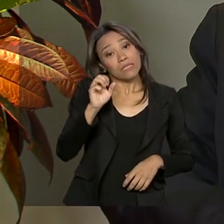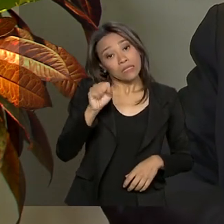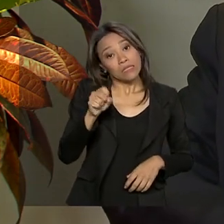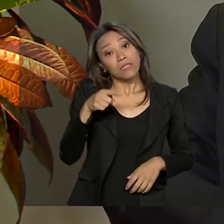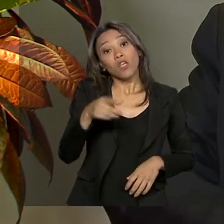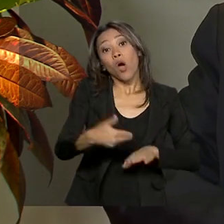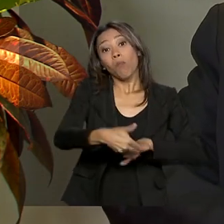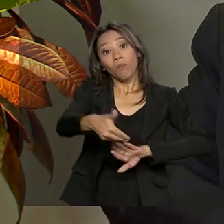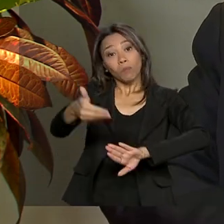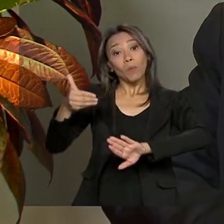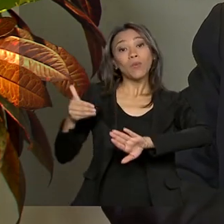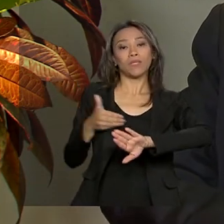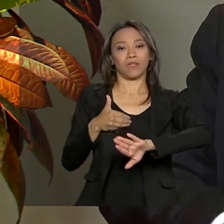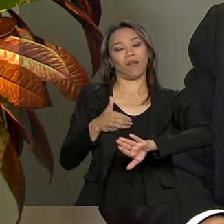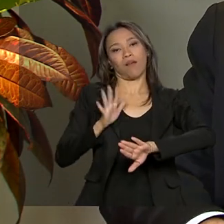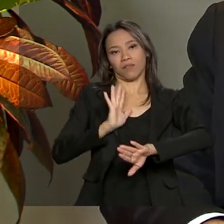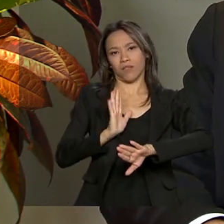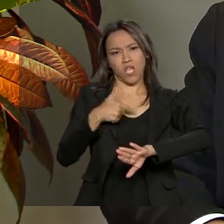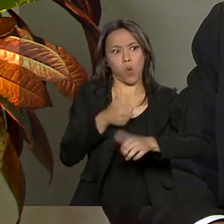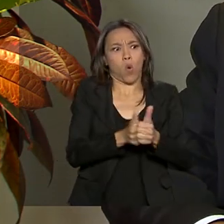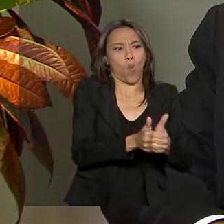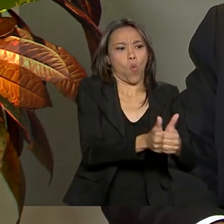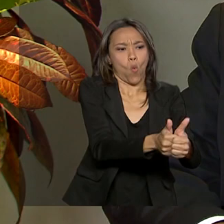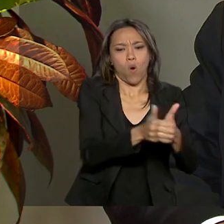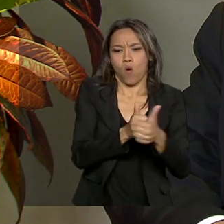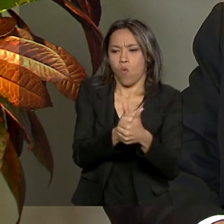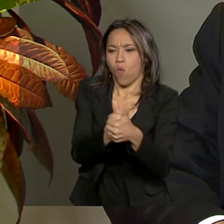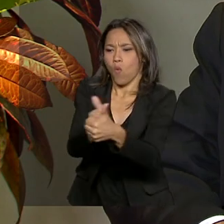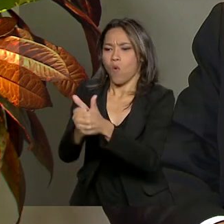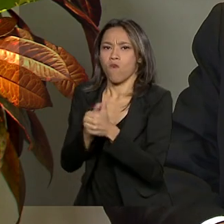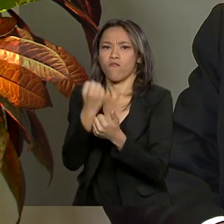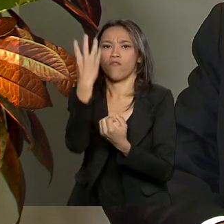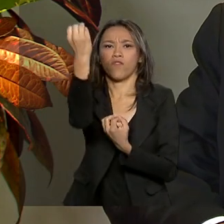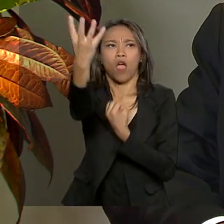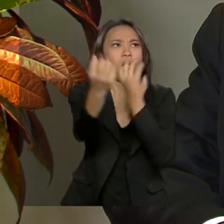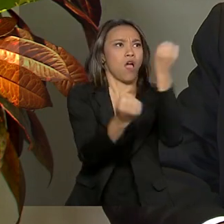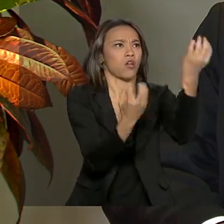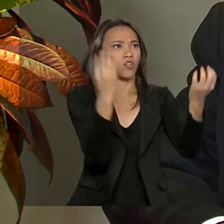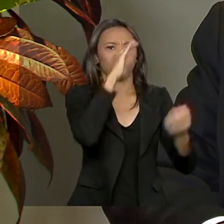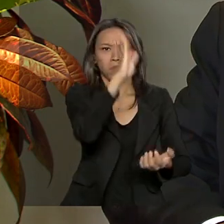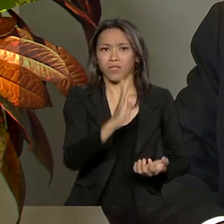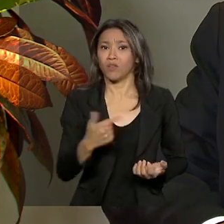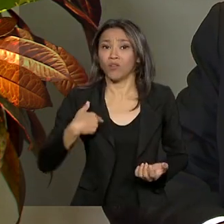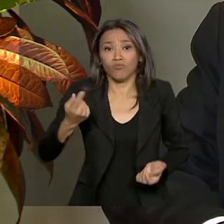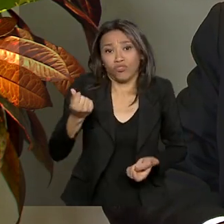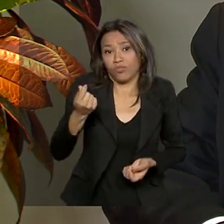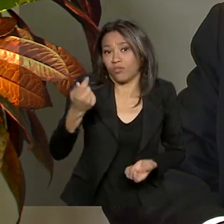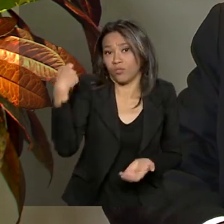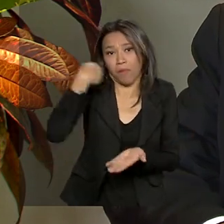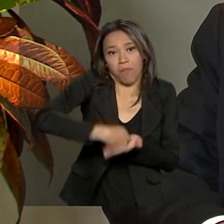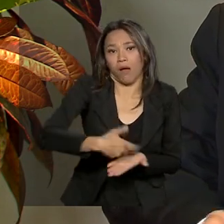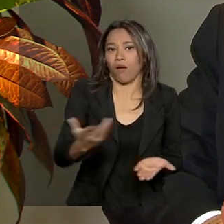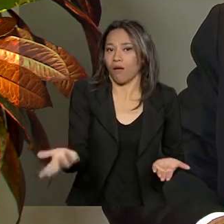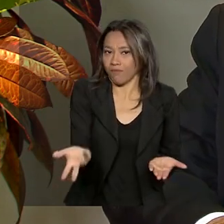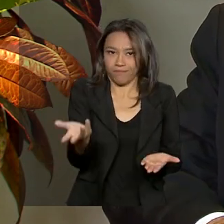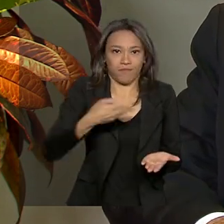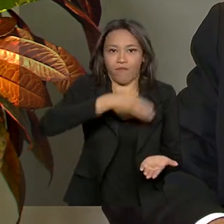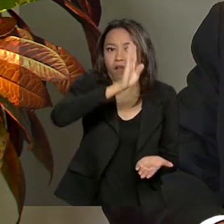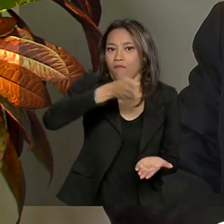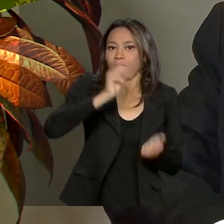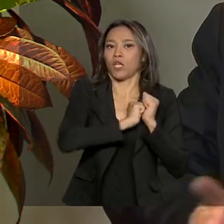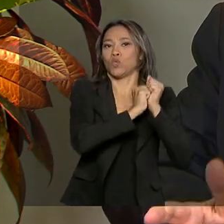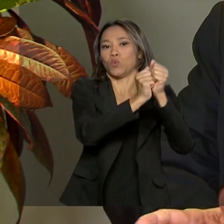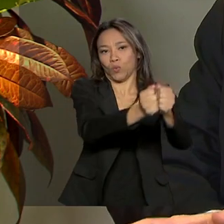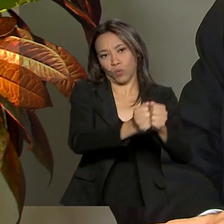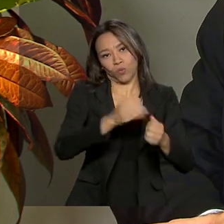de retaguarda. Eu não acompanhei as viagens dele pelo Brasil porque eu não tinha como pagar. Eu não tinha condições de bancar as minhas viagens